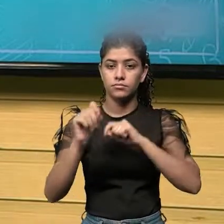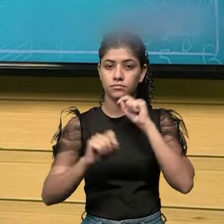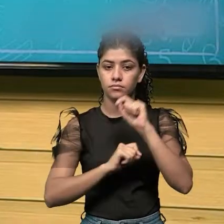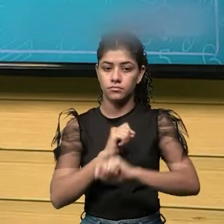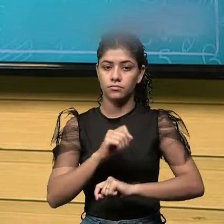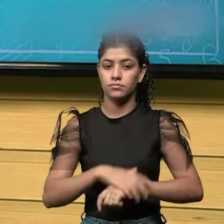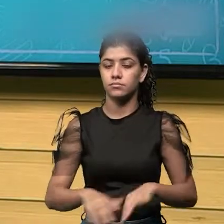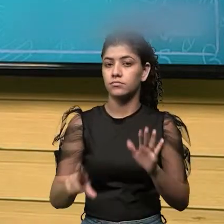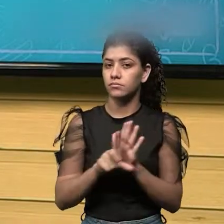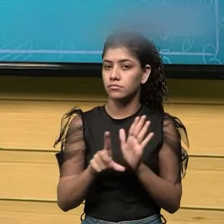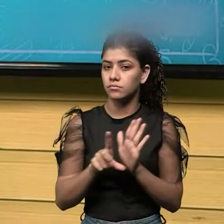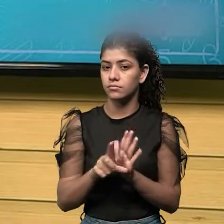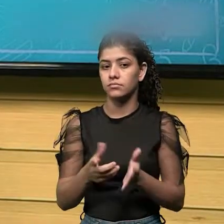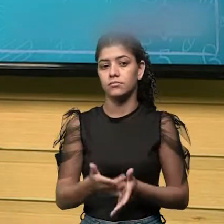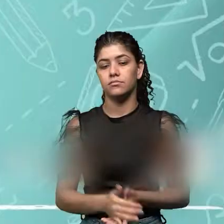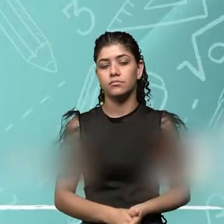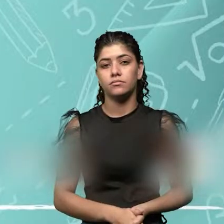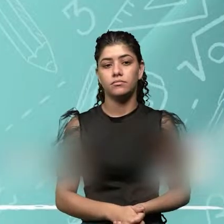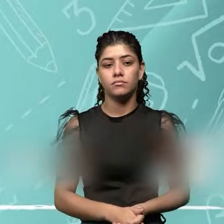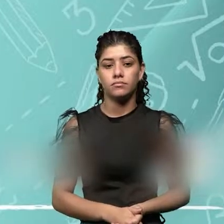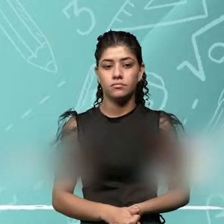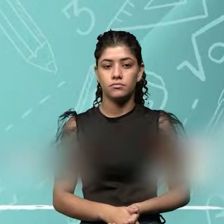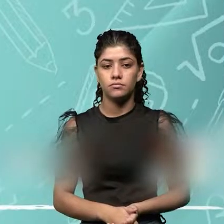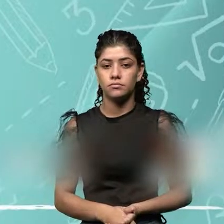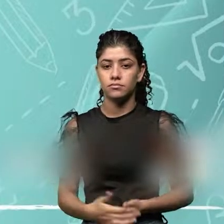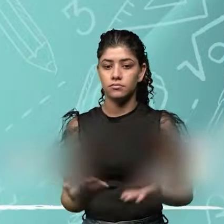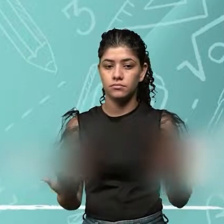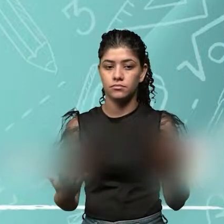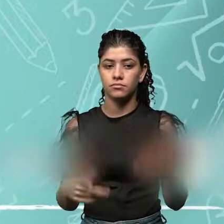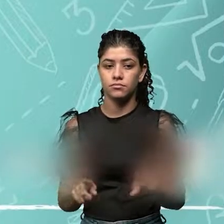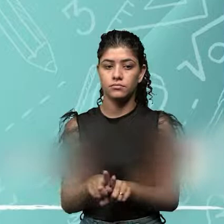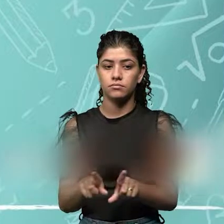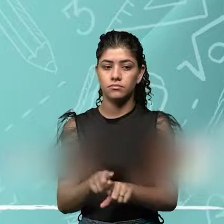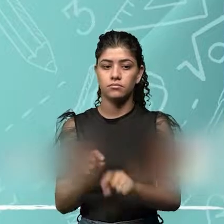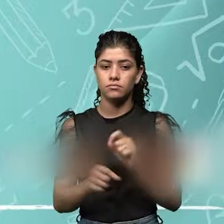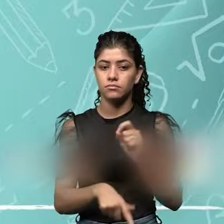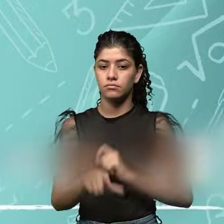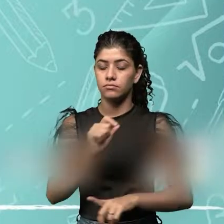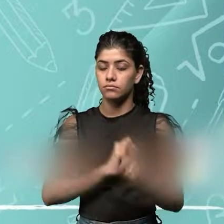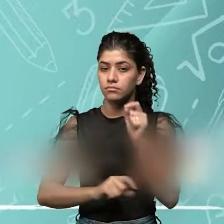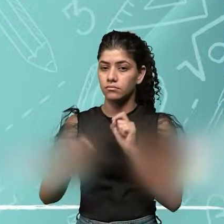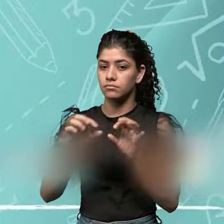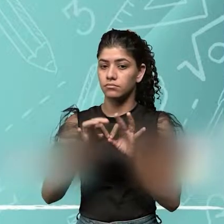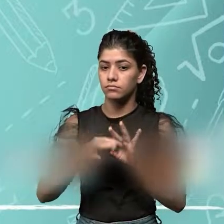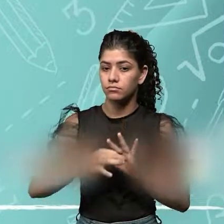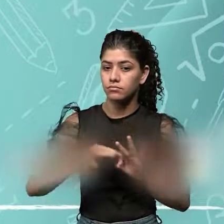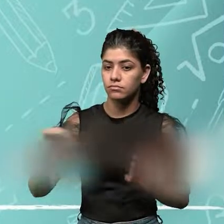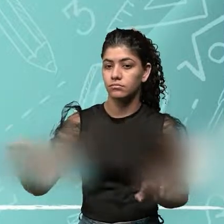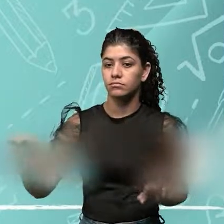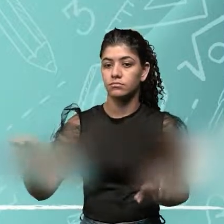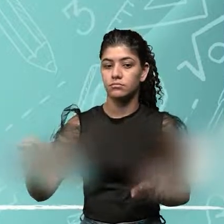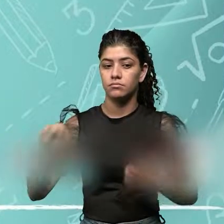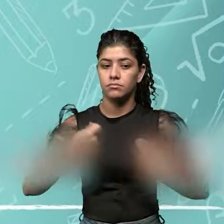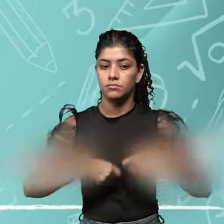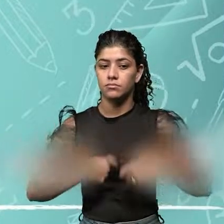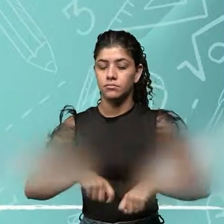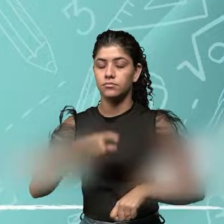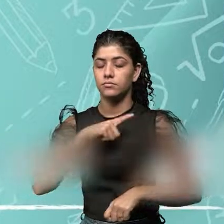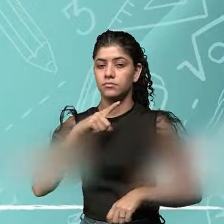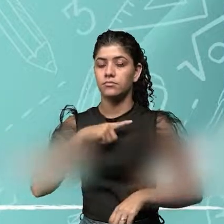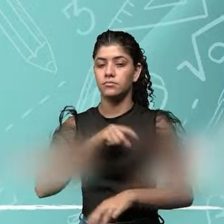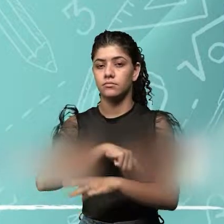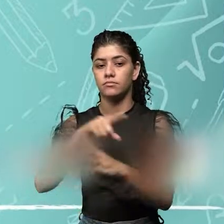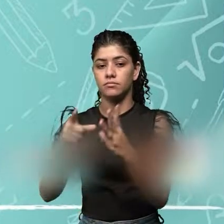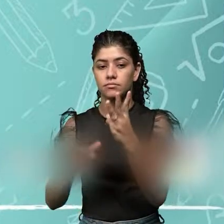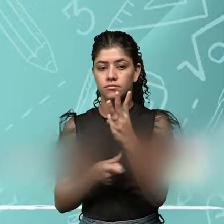legislação brasileira, de acordo com o Inmetro. Considerações. Na tomada de quaisquer medidas, devem ser